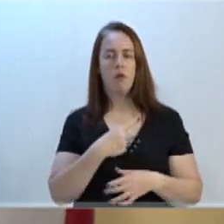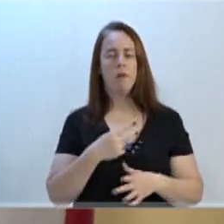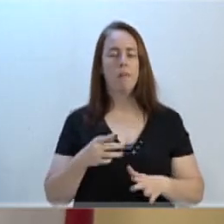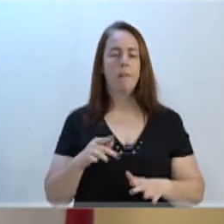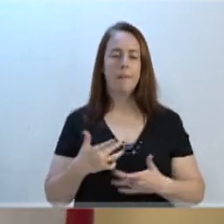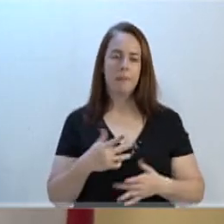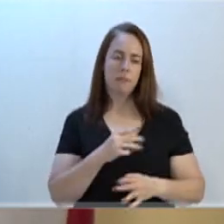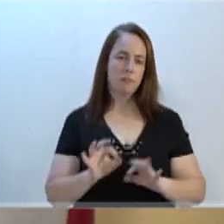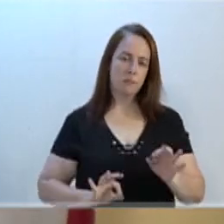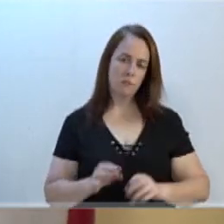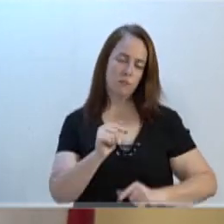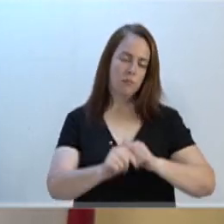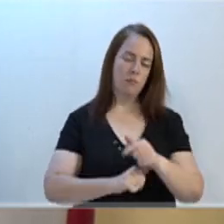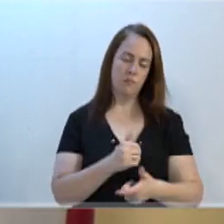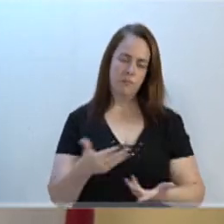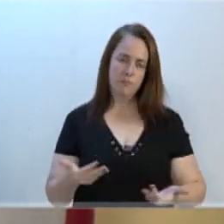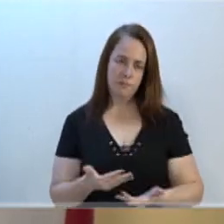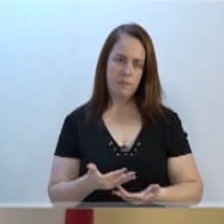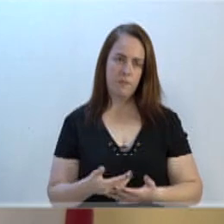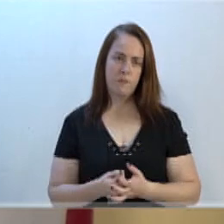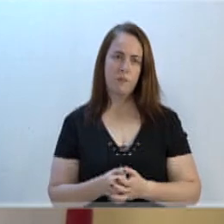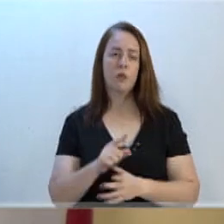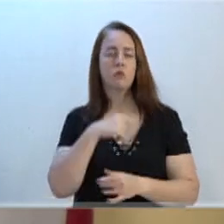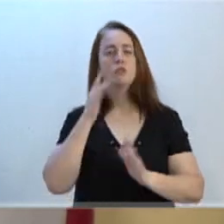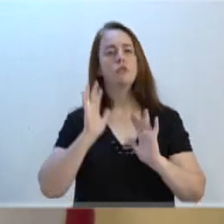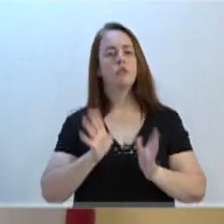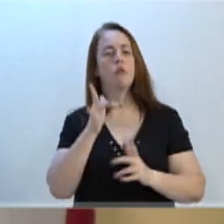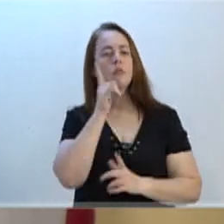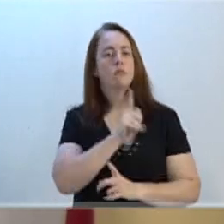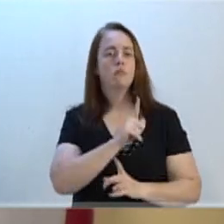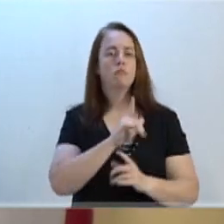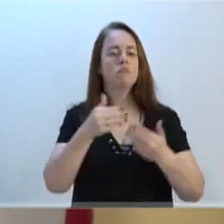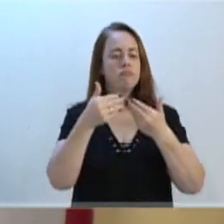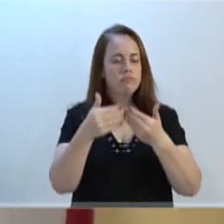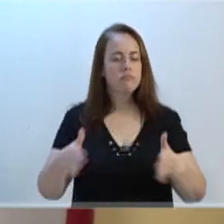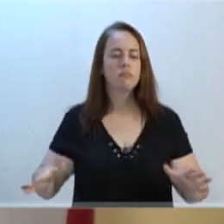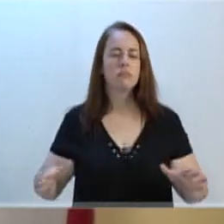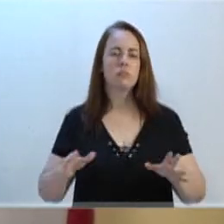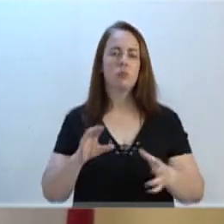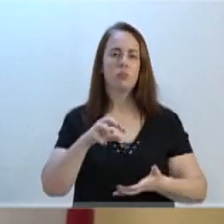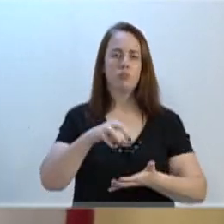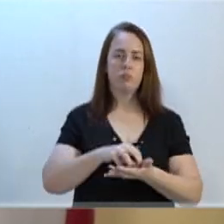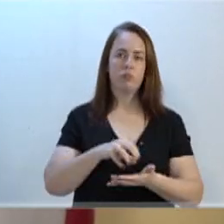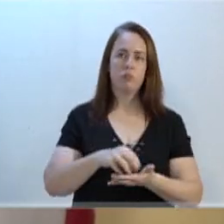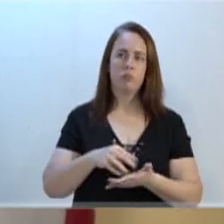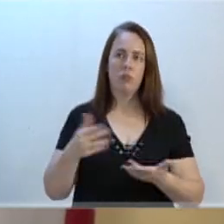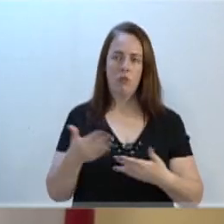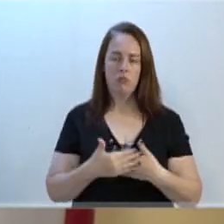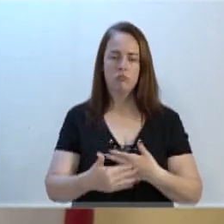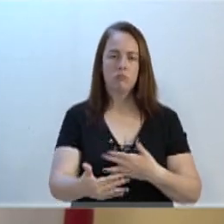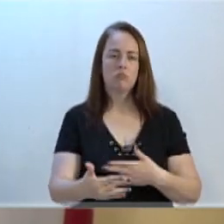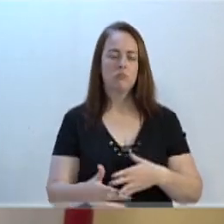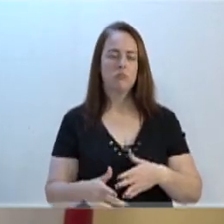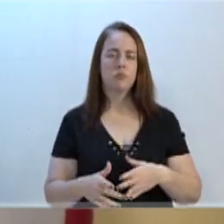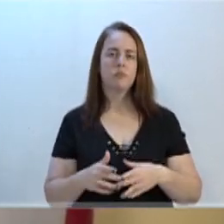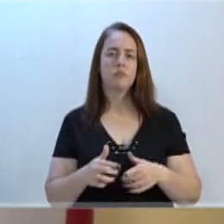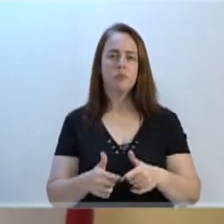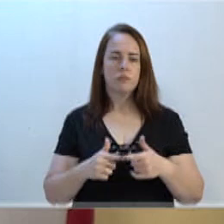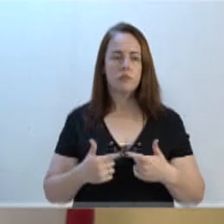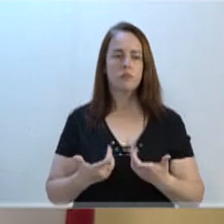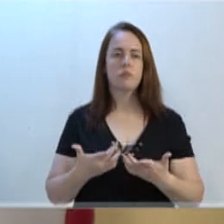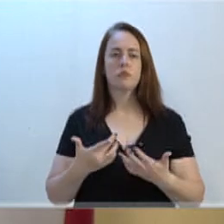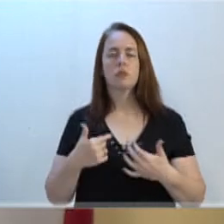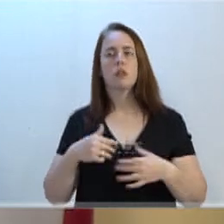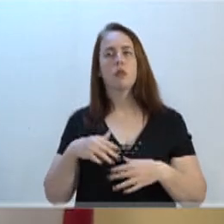trabalhos, esta casa. Nós já conseguimos a abertura da sede, agora a licitação, vereador